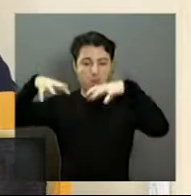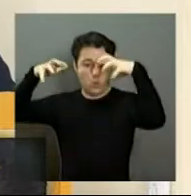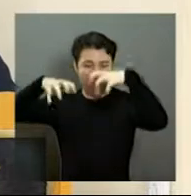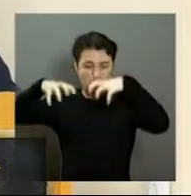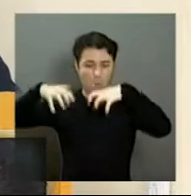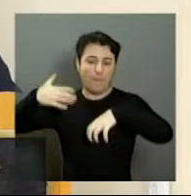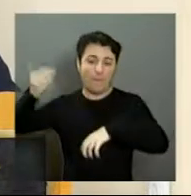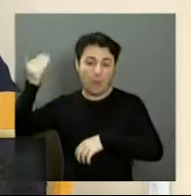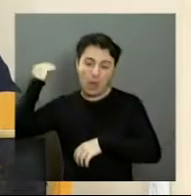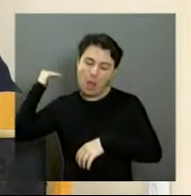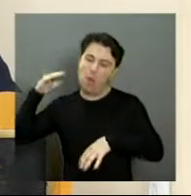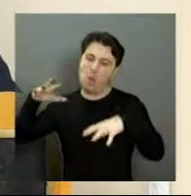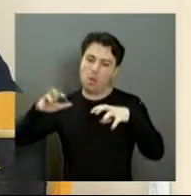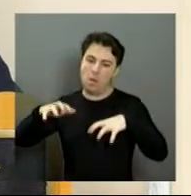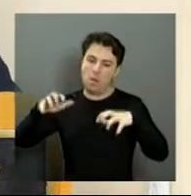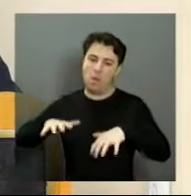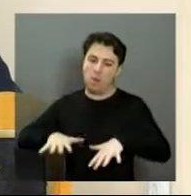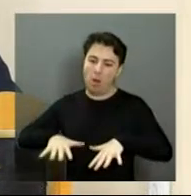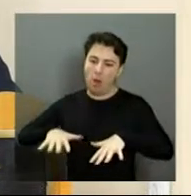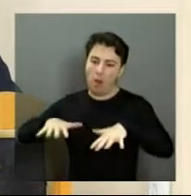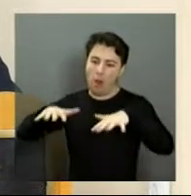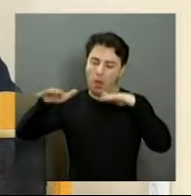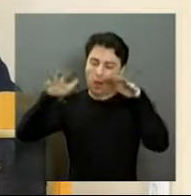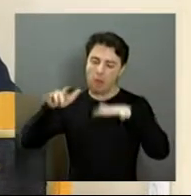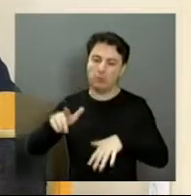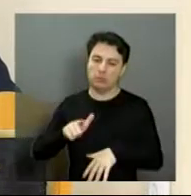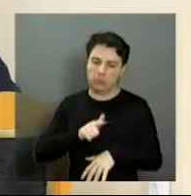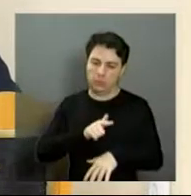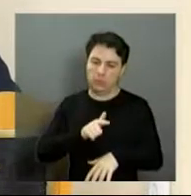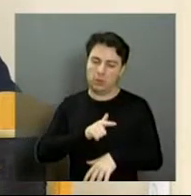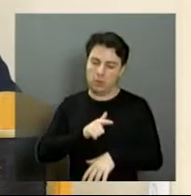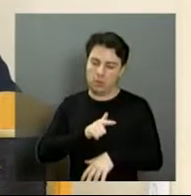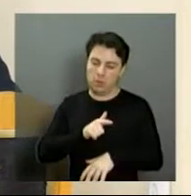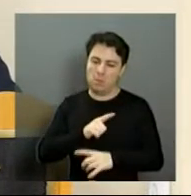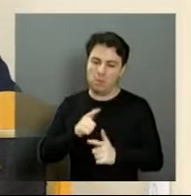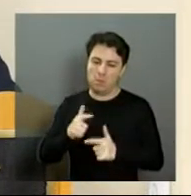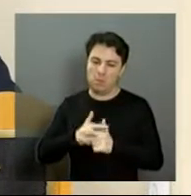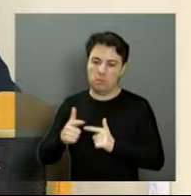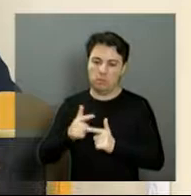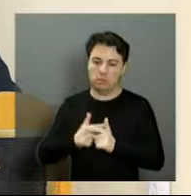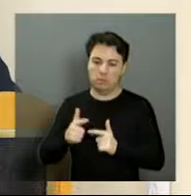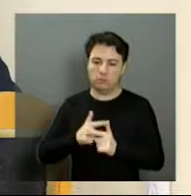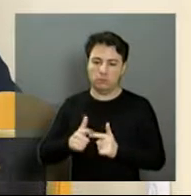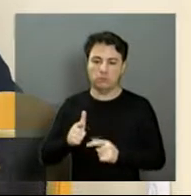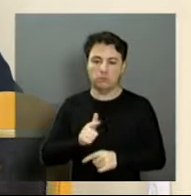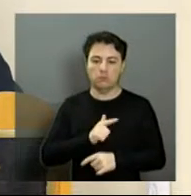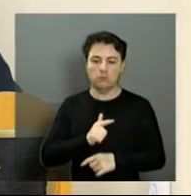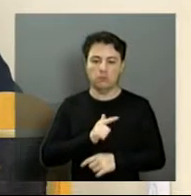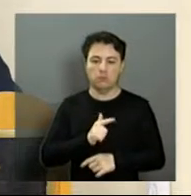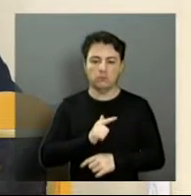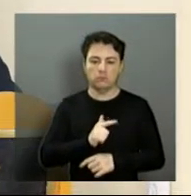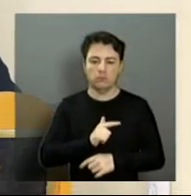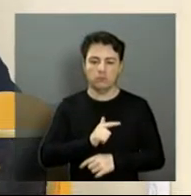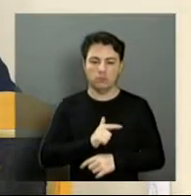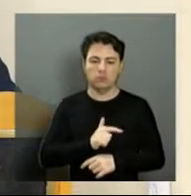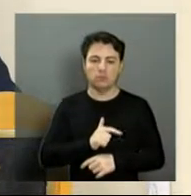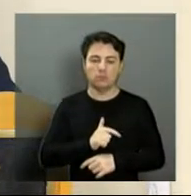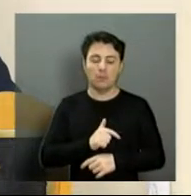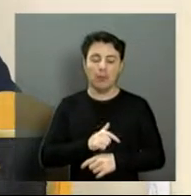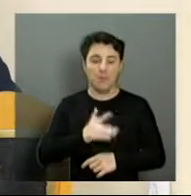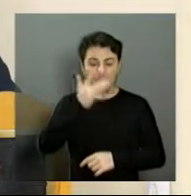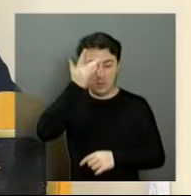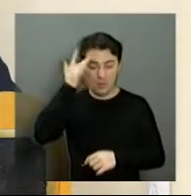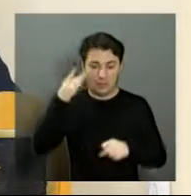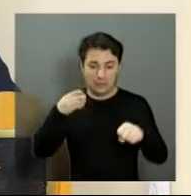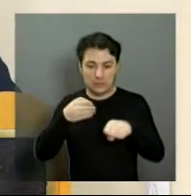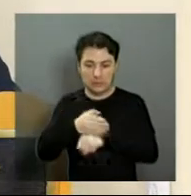chovia, ou chove ainda, porque não terminou as obras ainda, ficava difícil para as pessoas passarem